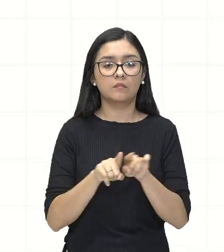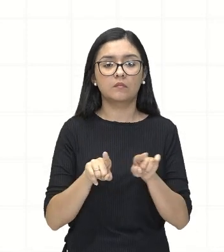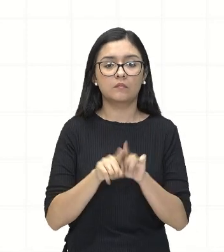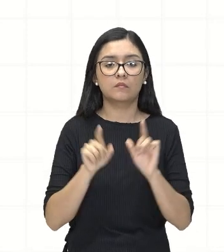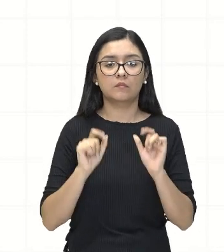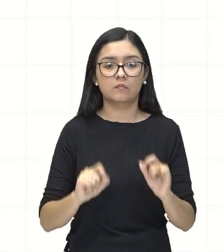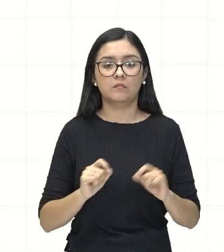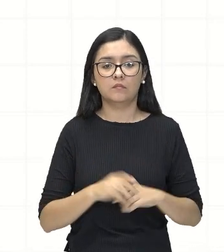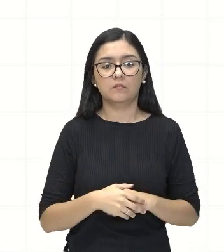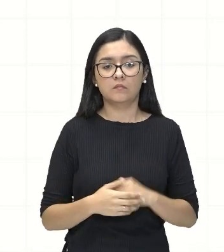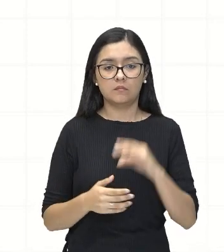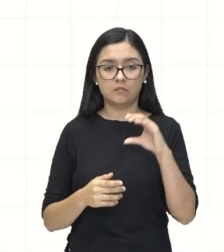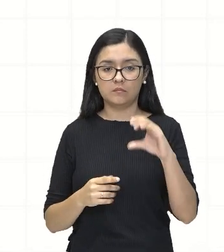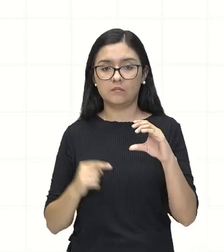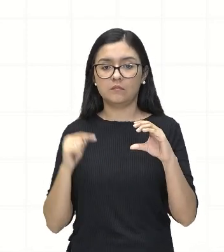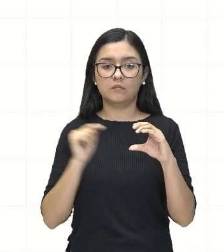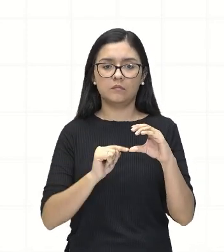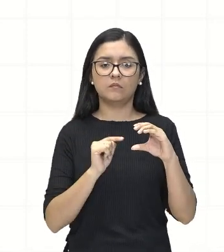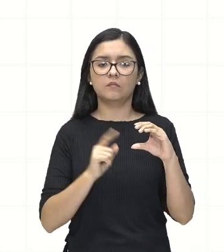termo